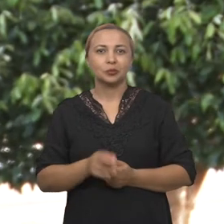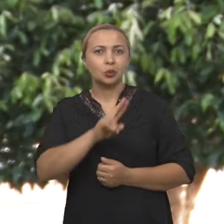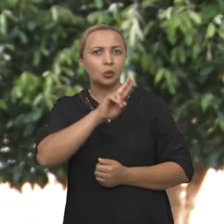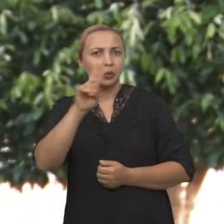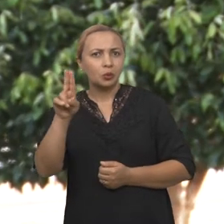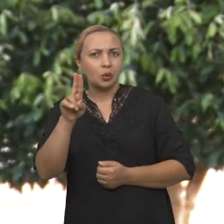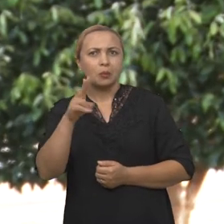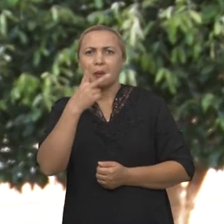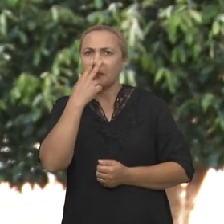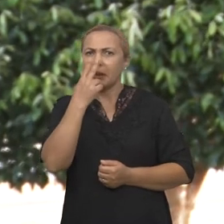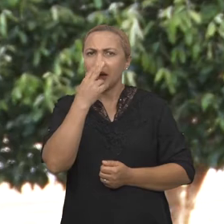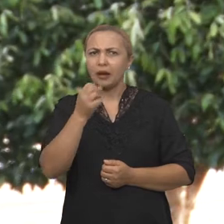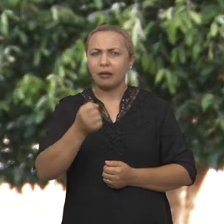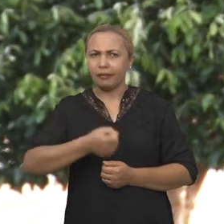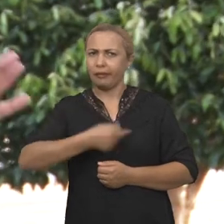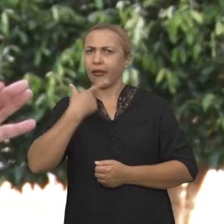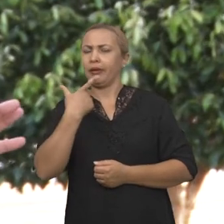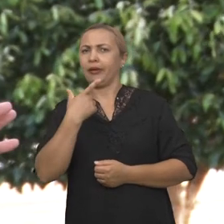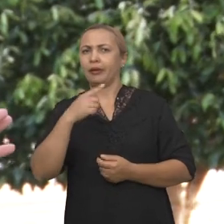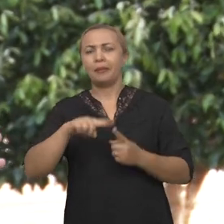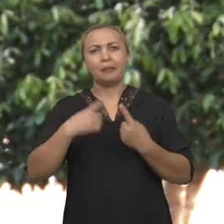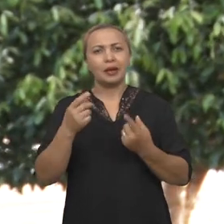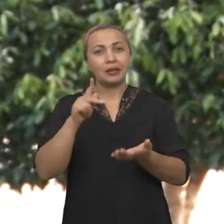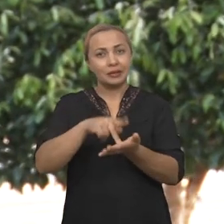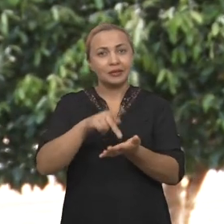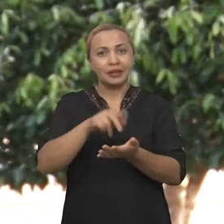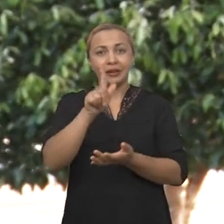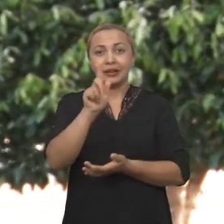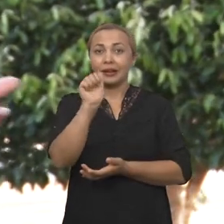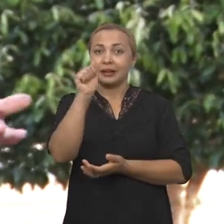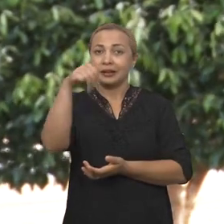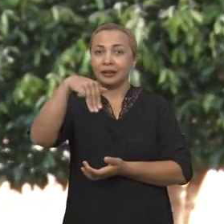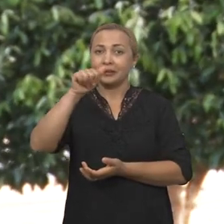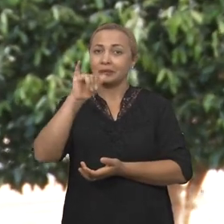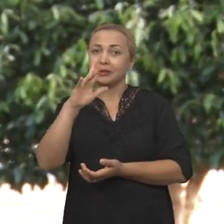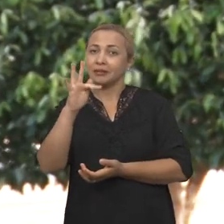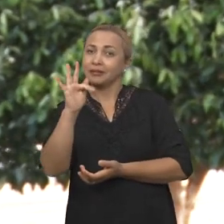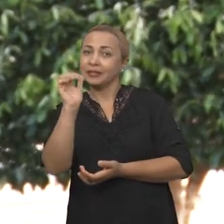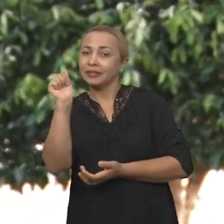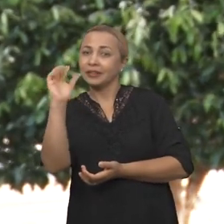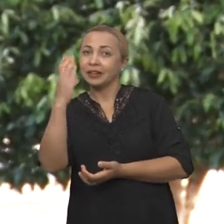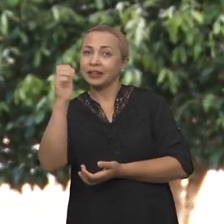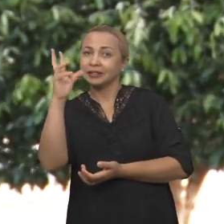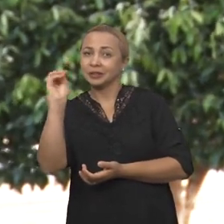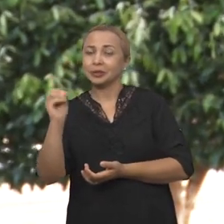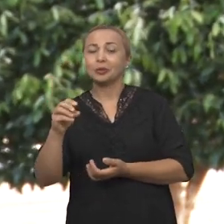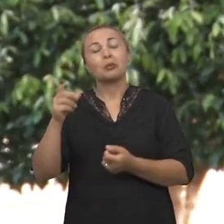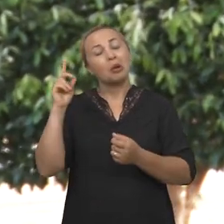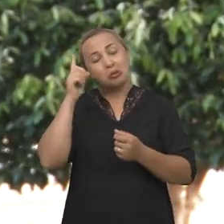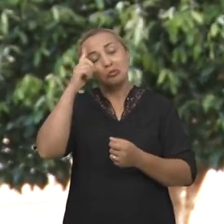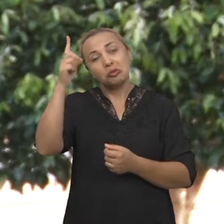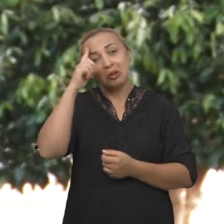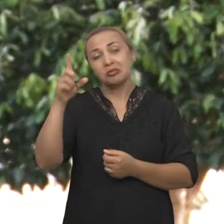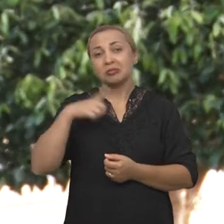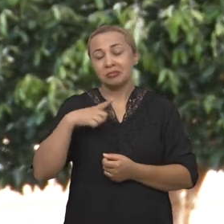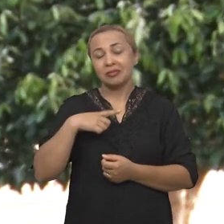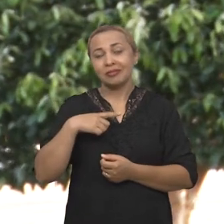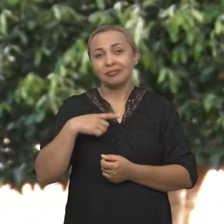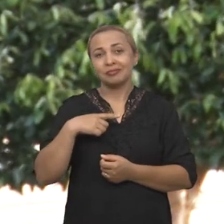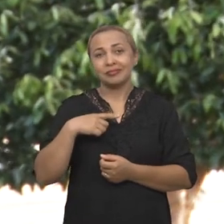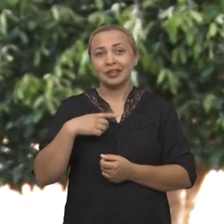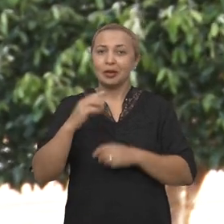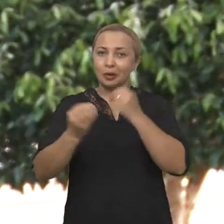O nome pode até soar estranho para a gente, mas a verdade é que a gamificação faz parte do nosso dia a dia. E você vai saber como a